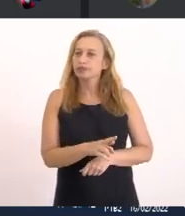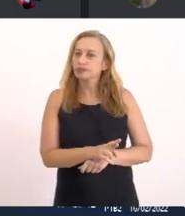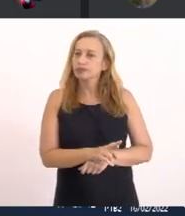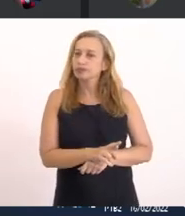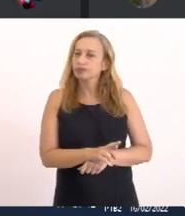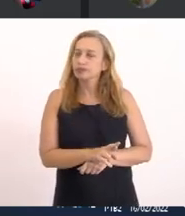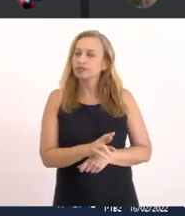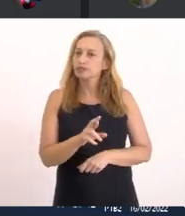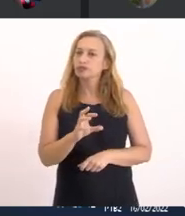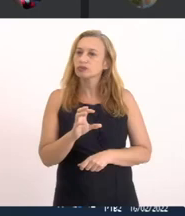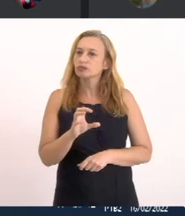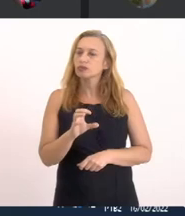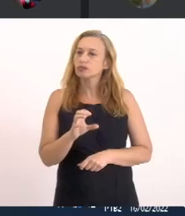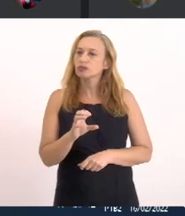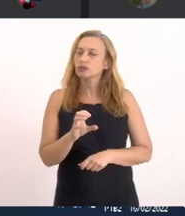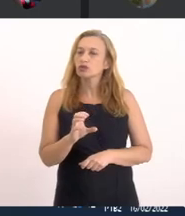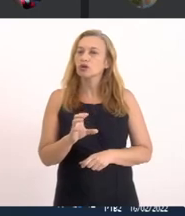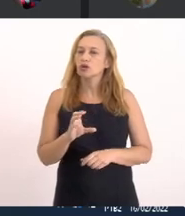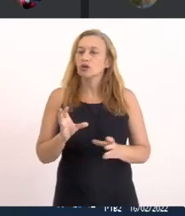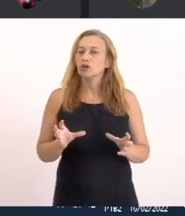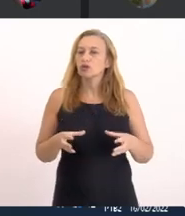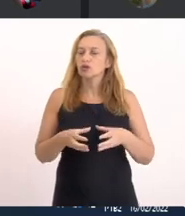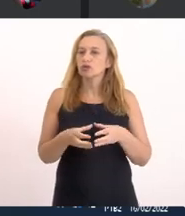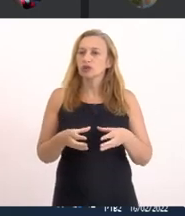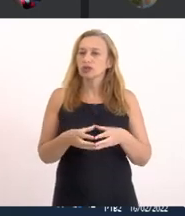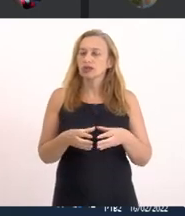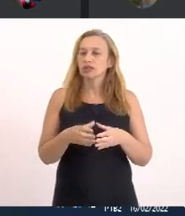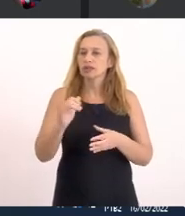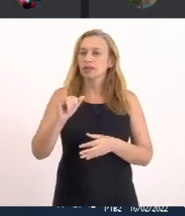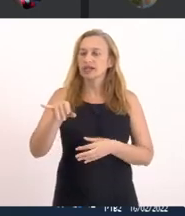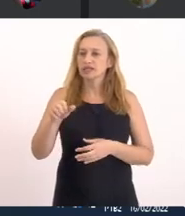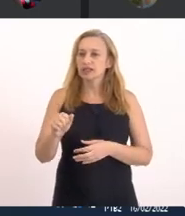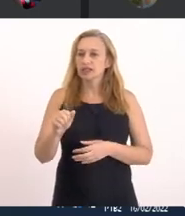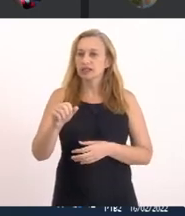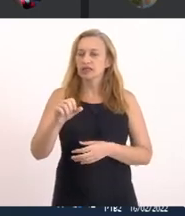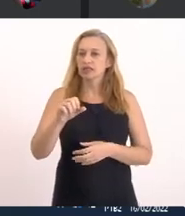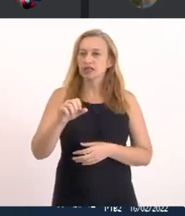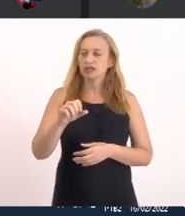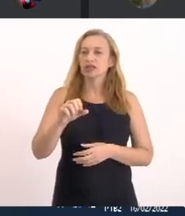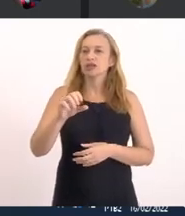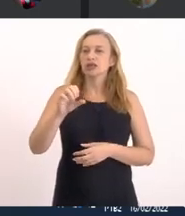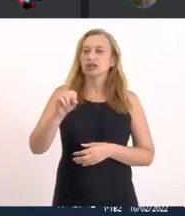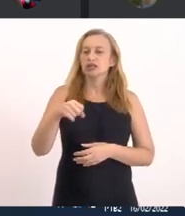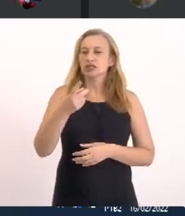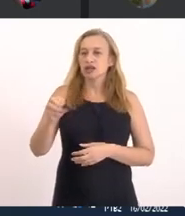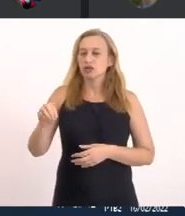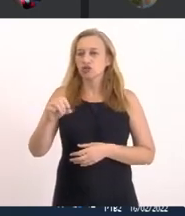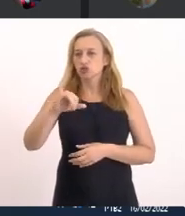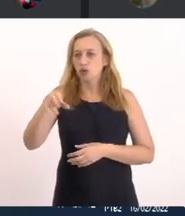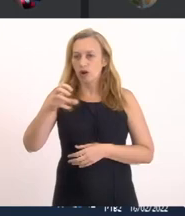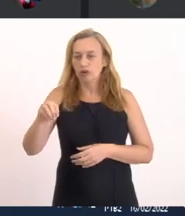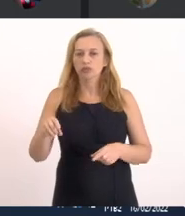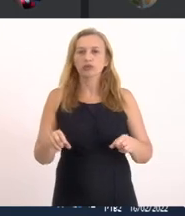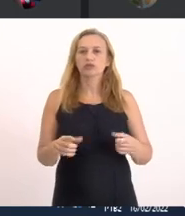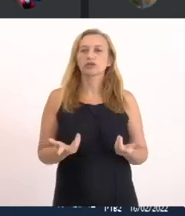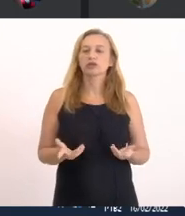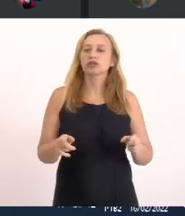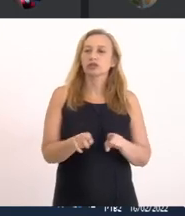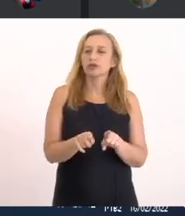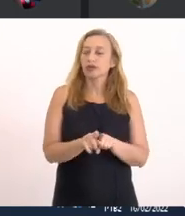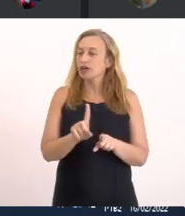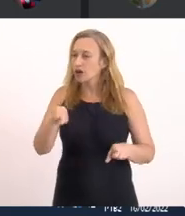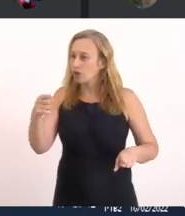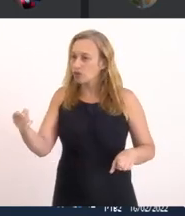Do consórcio Do comitê de bacia De lago São João A nossa querida Ete E também A Ete Saquarema Que também é uma outra Ete